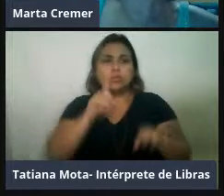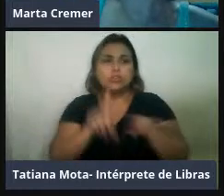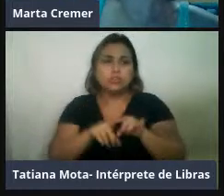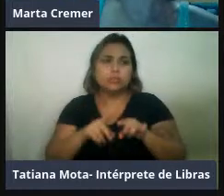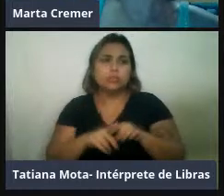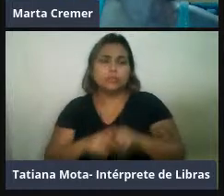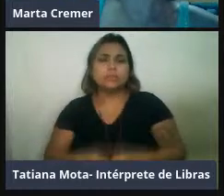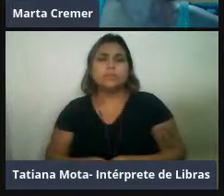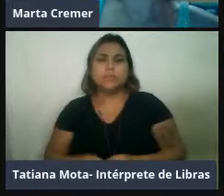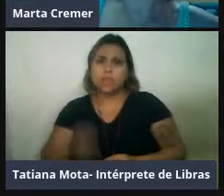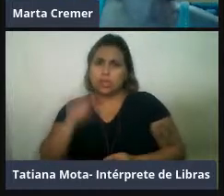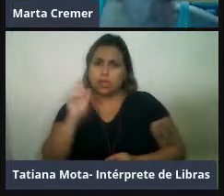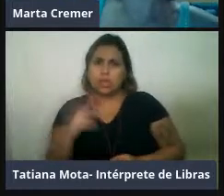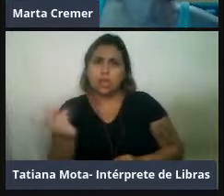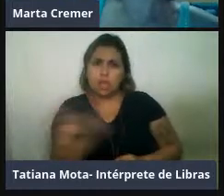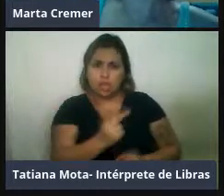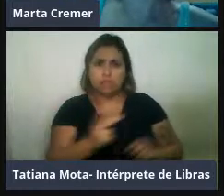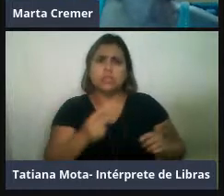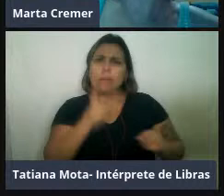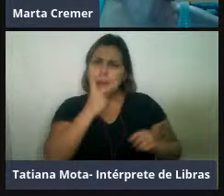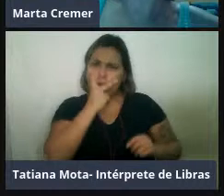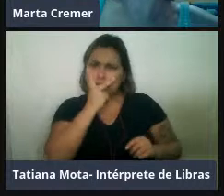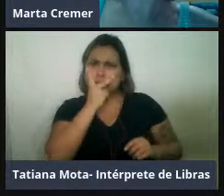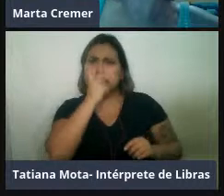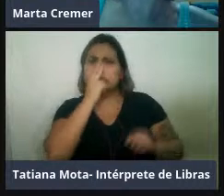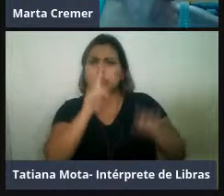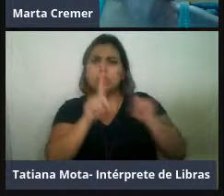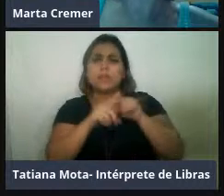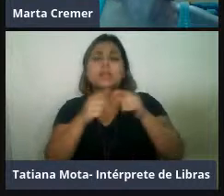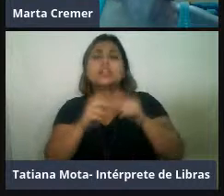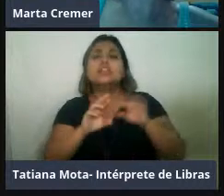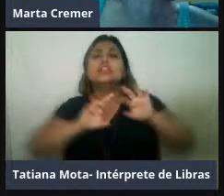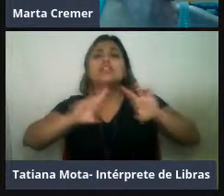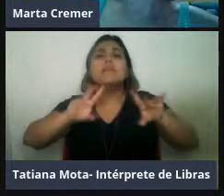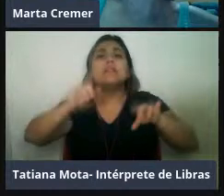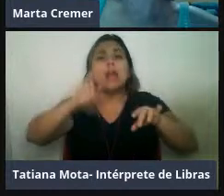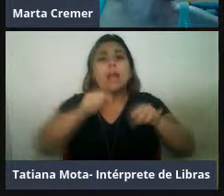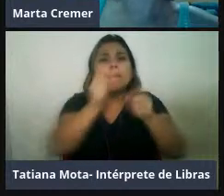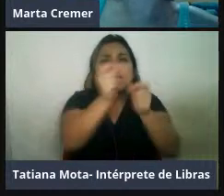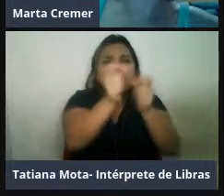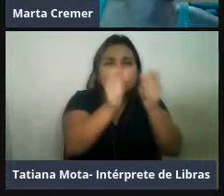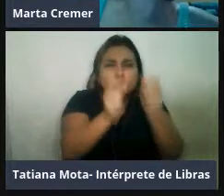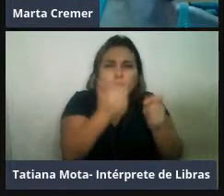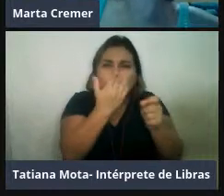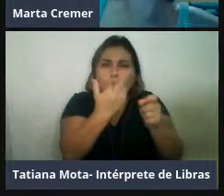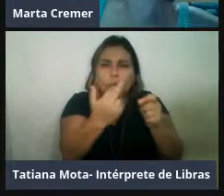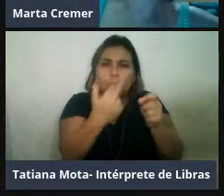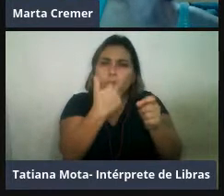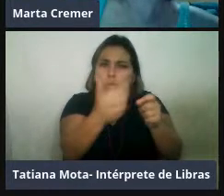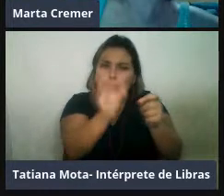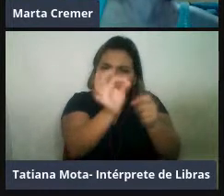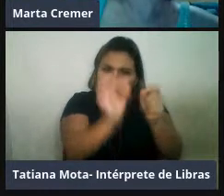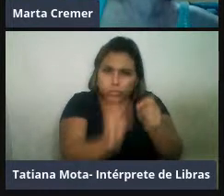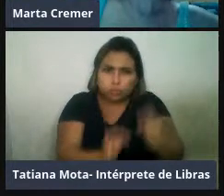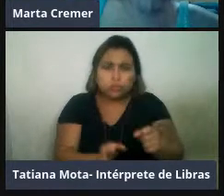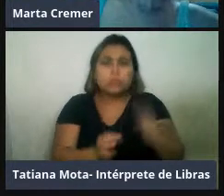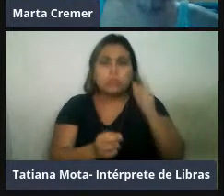diferenças sutis no padrão das pintas, né, que a gente consegue identificar e para fazer a diferenciação.